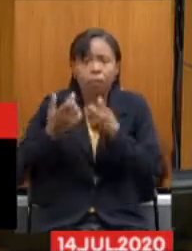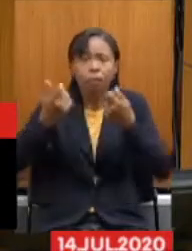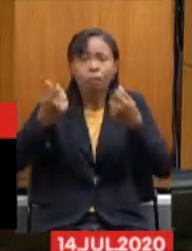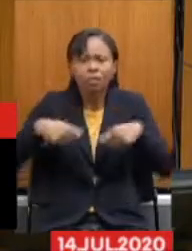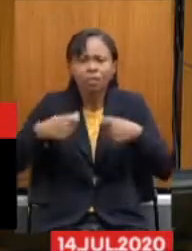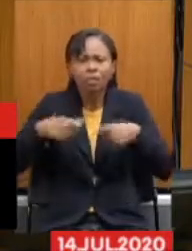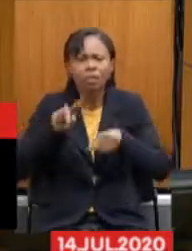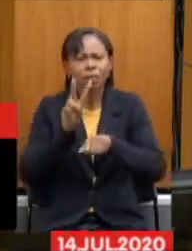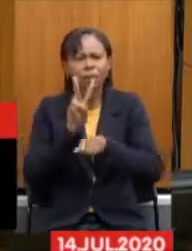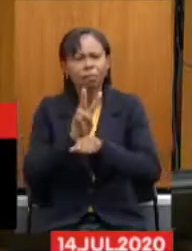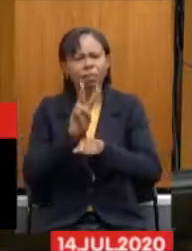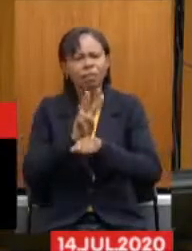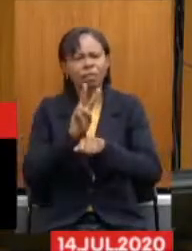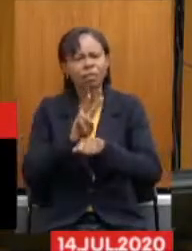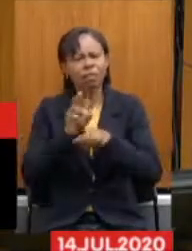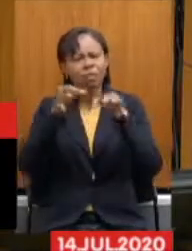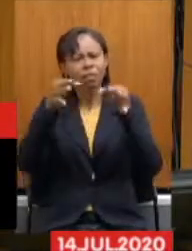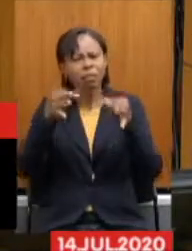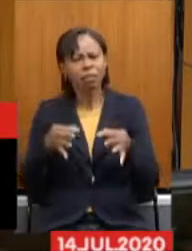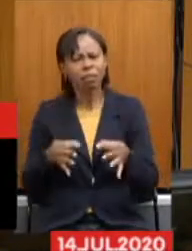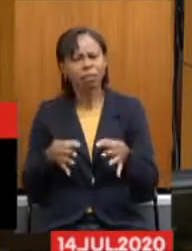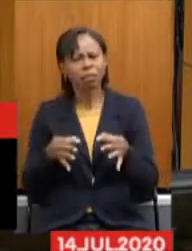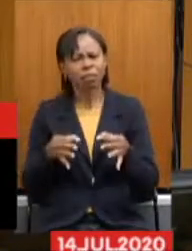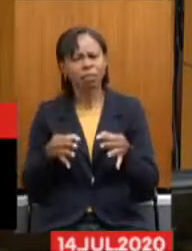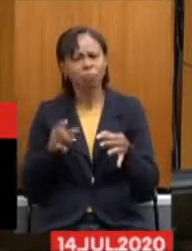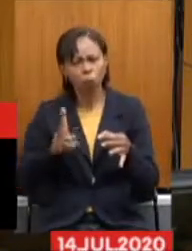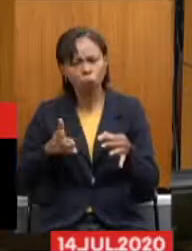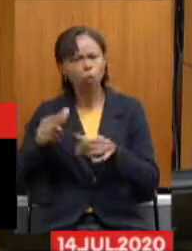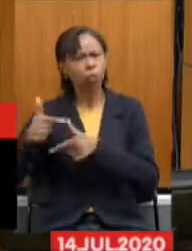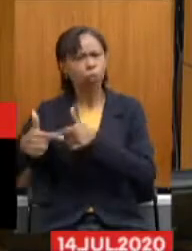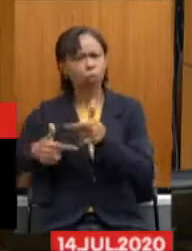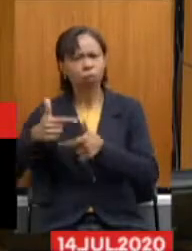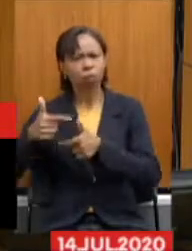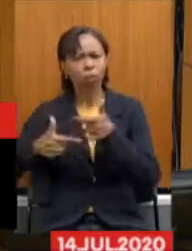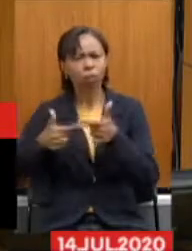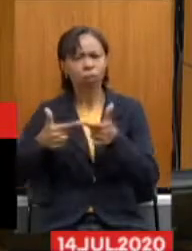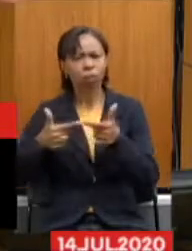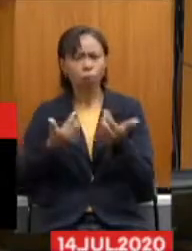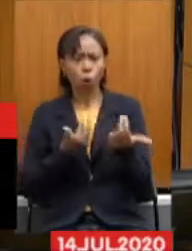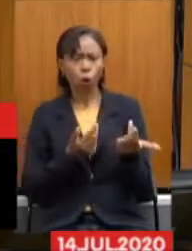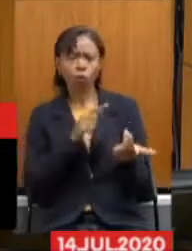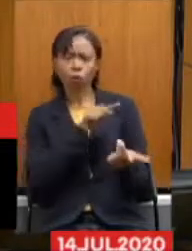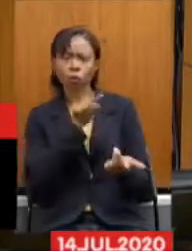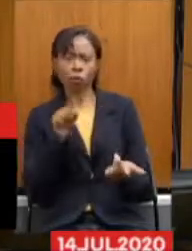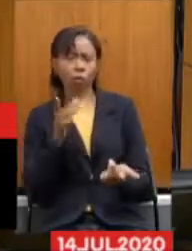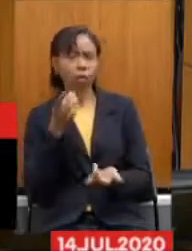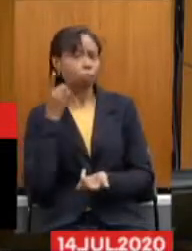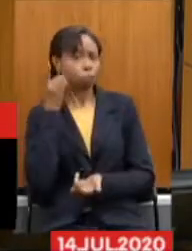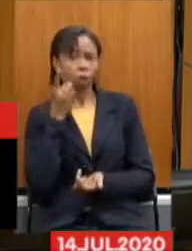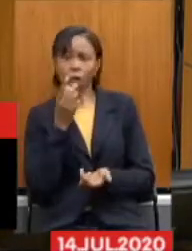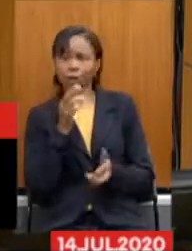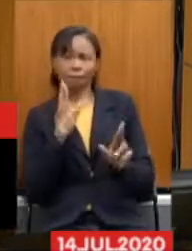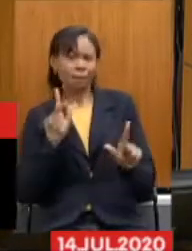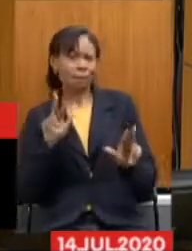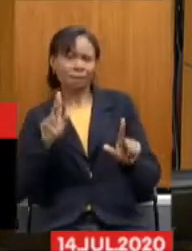inevitável a gente ter que continuar trabalhando, não podemos nos dar o luxo, como muitos de vocês, deputados, muitos de vocês,